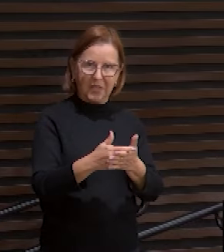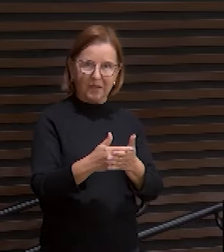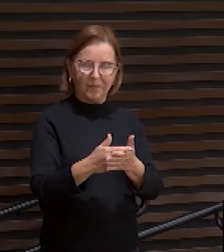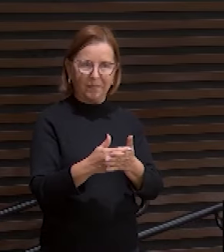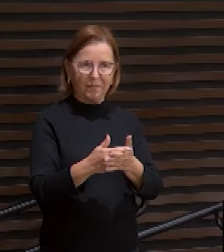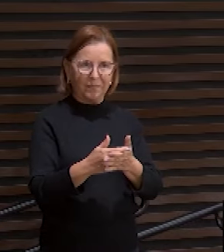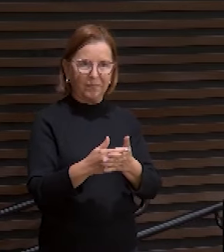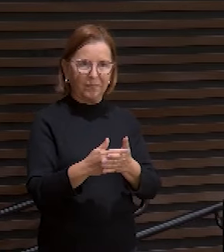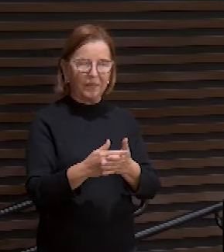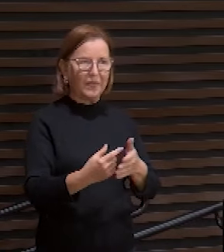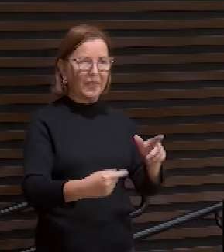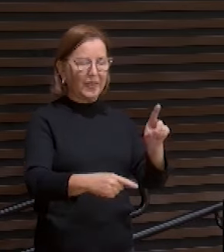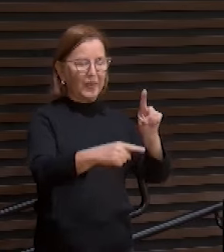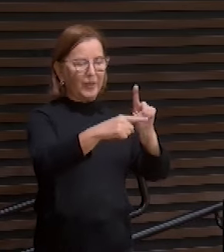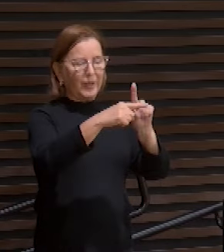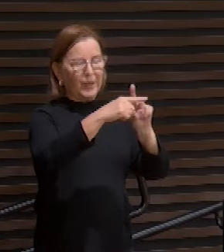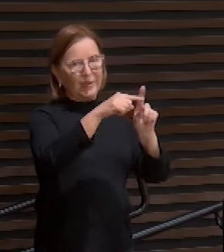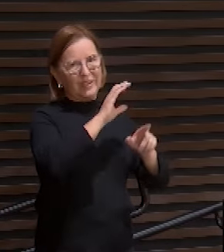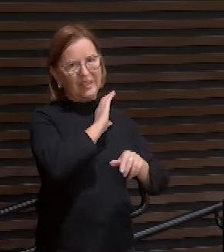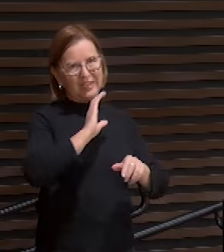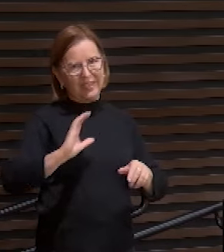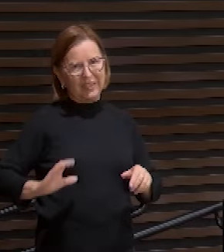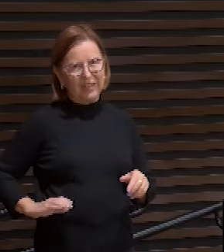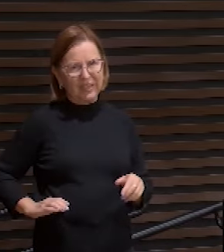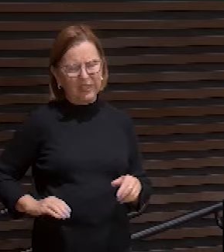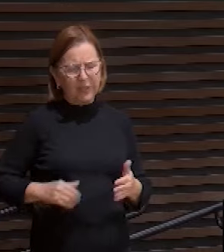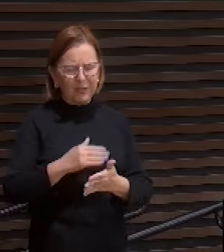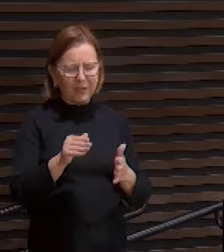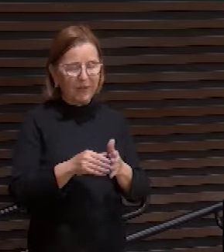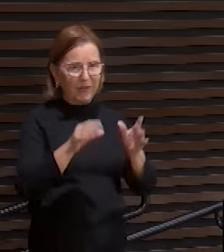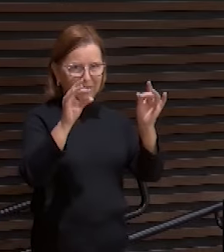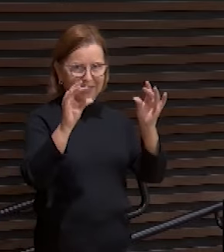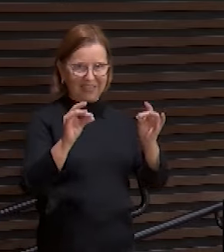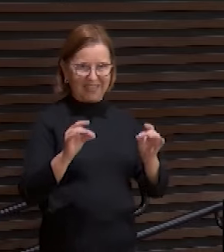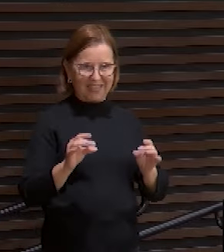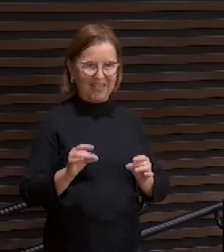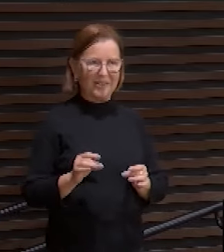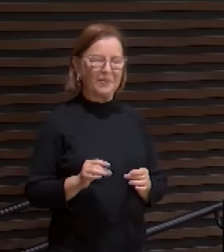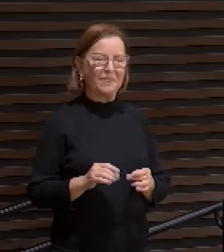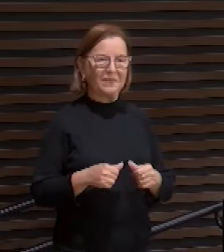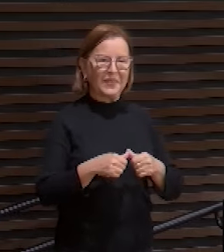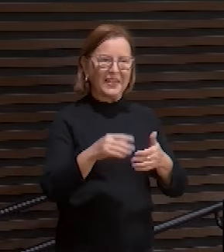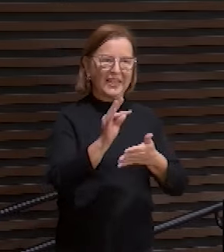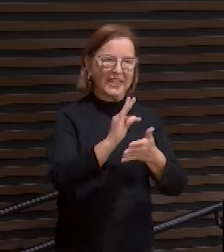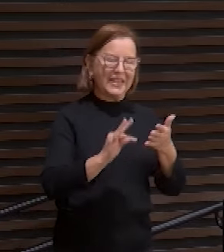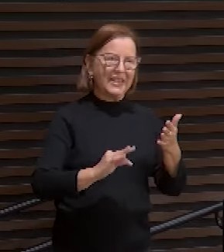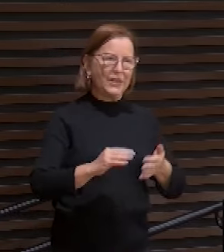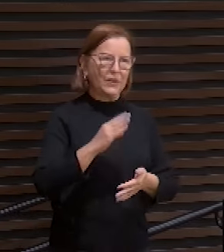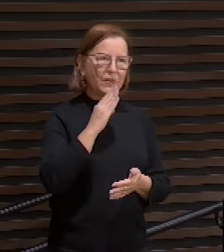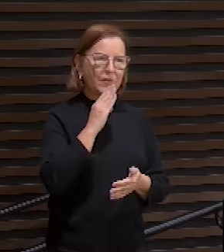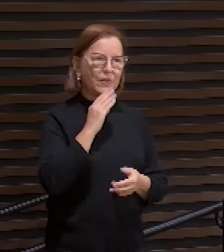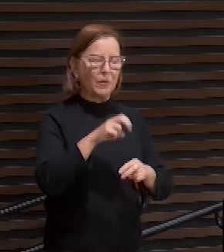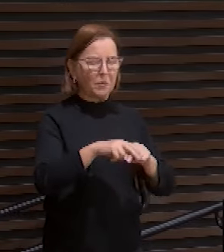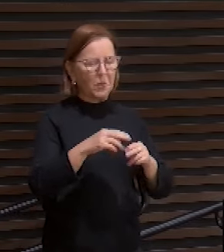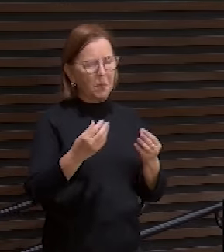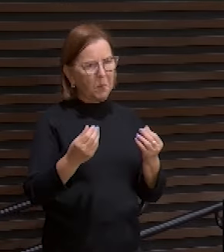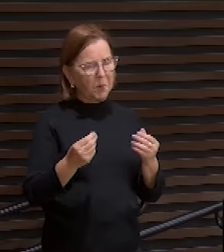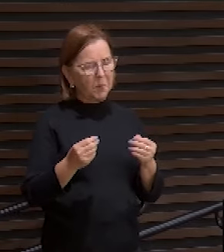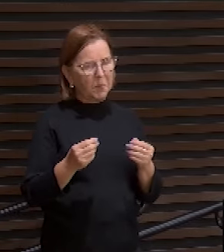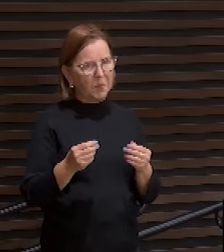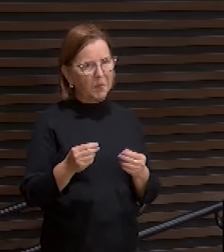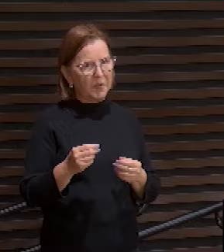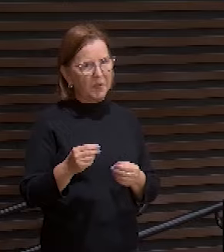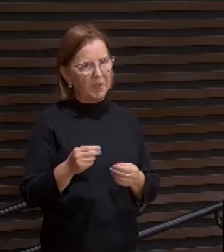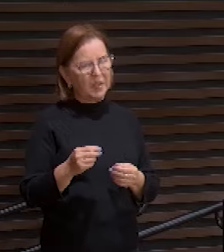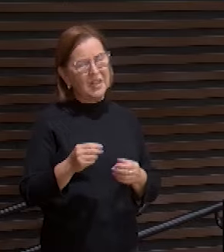e na cruz de Cristo, nos mínimos detalhes. Este texto é conhecido por muitos como o Evangelho